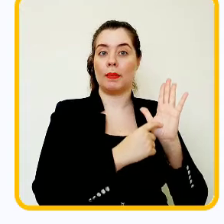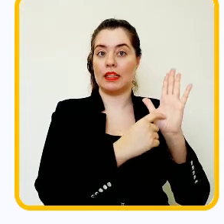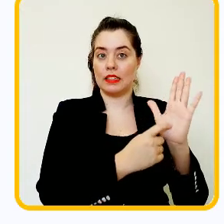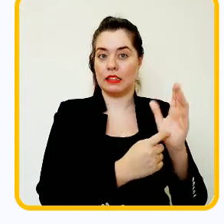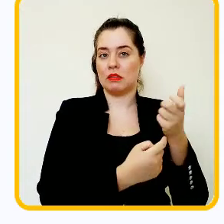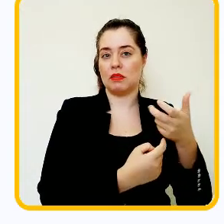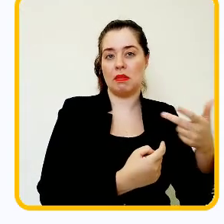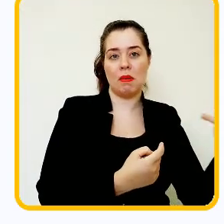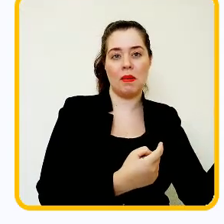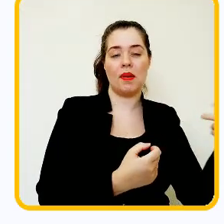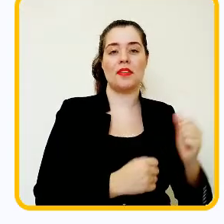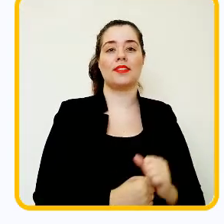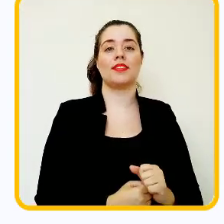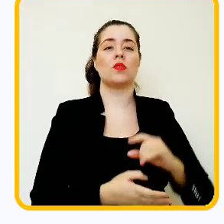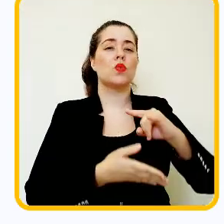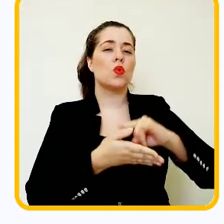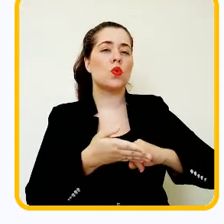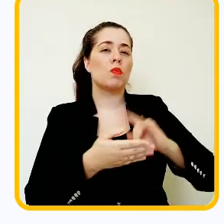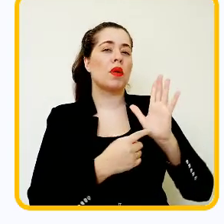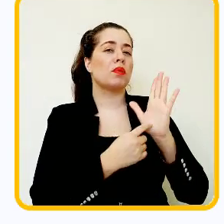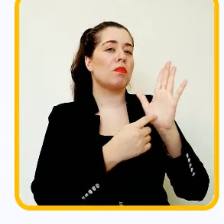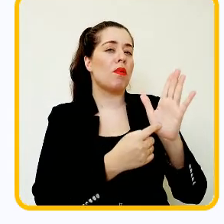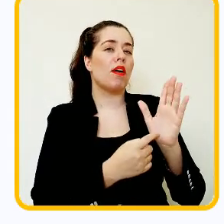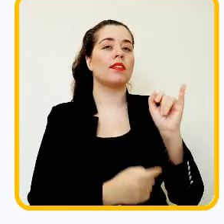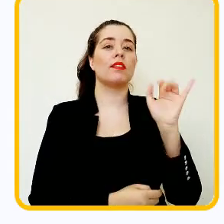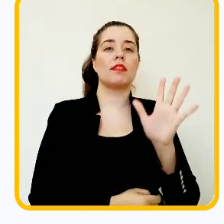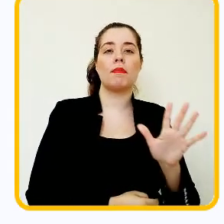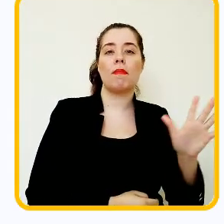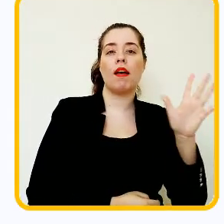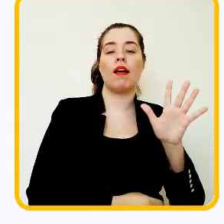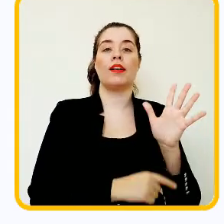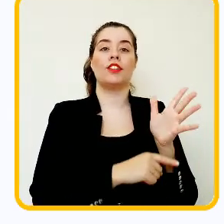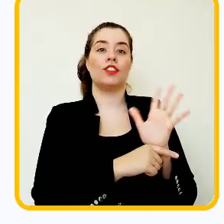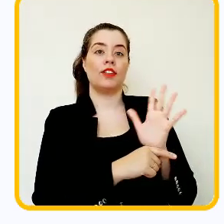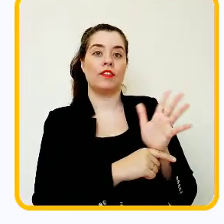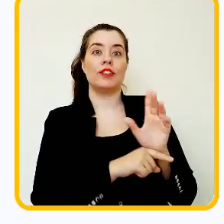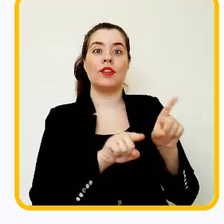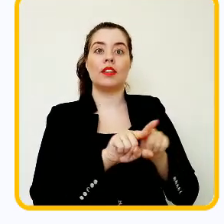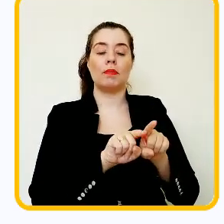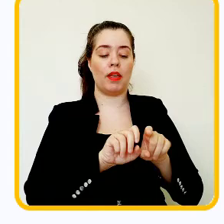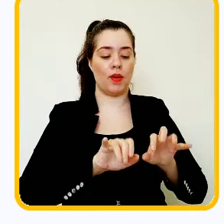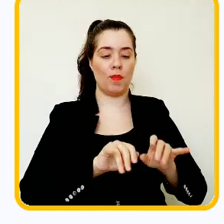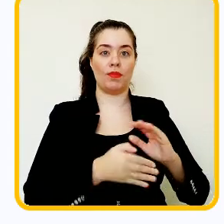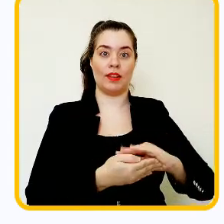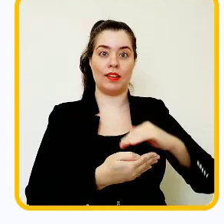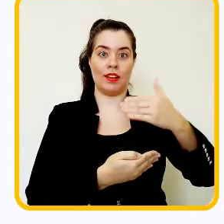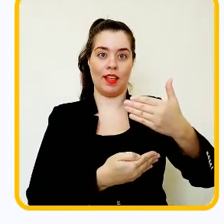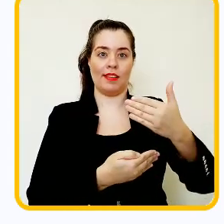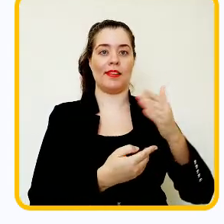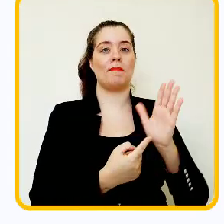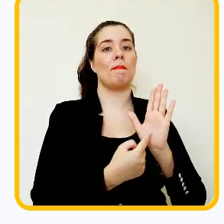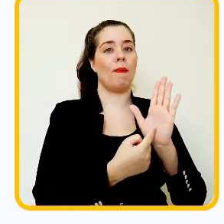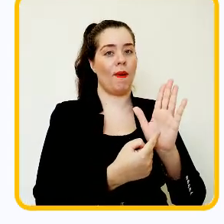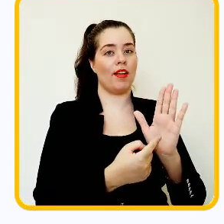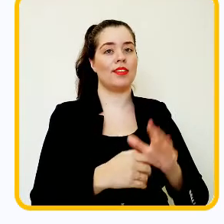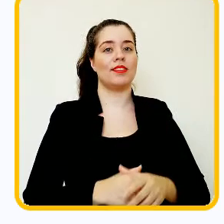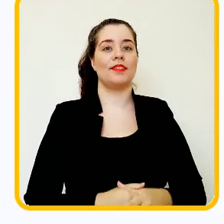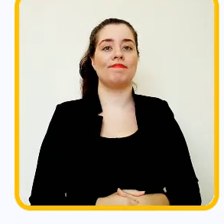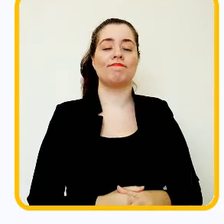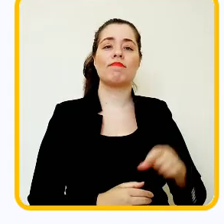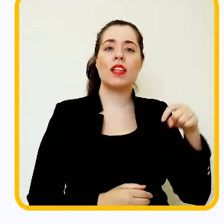para apresentações, compartilhamento de documentos, imagens, vídeos e também compartilhamento de tela.